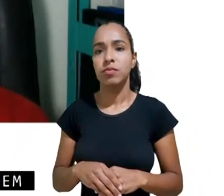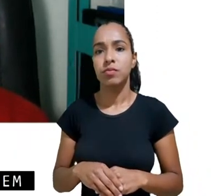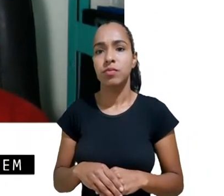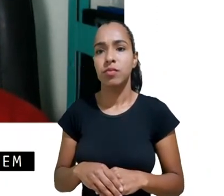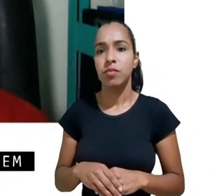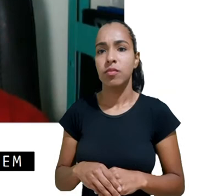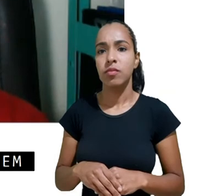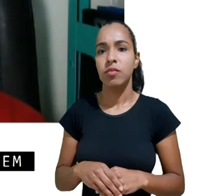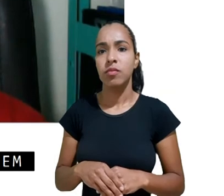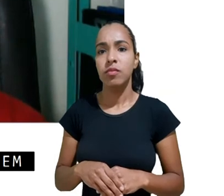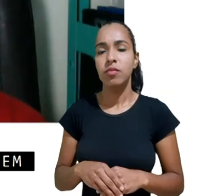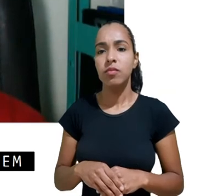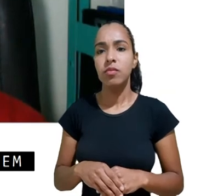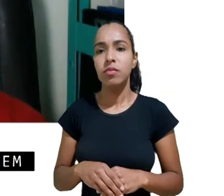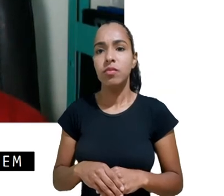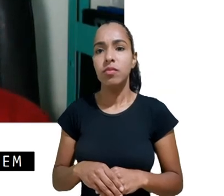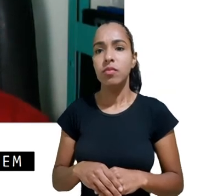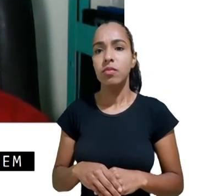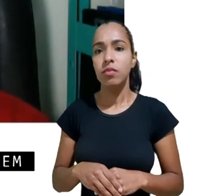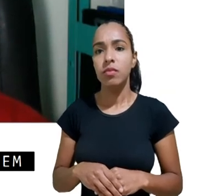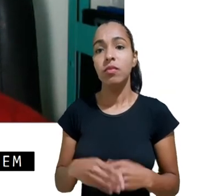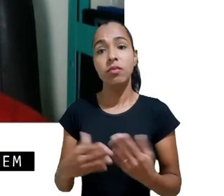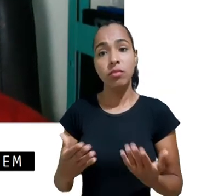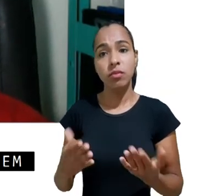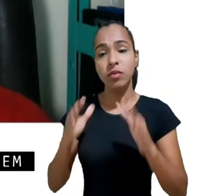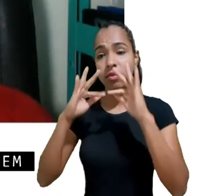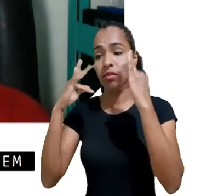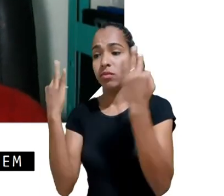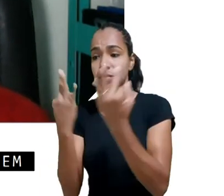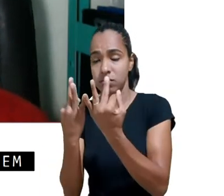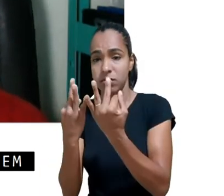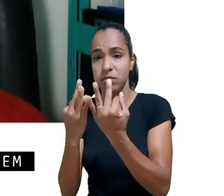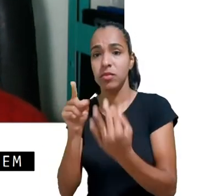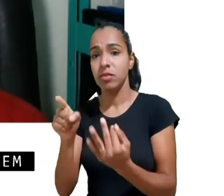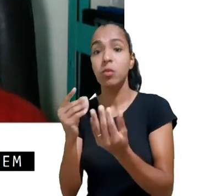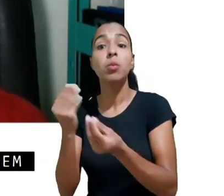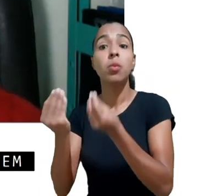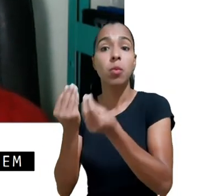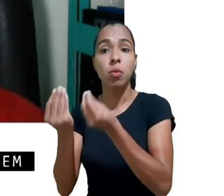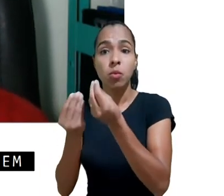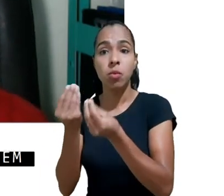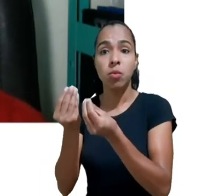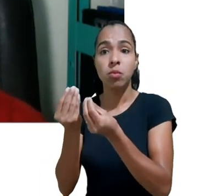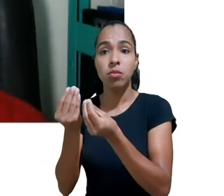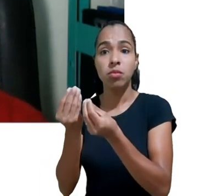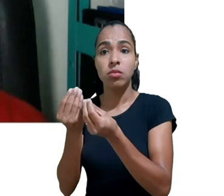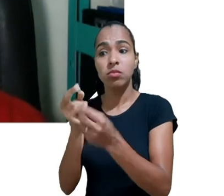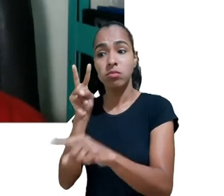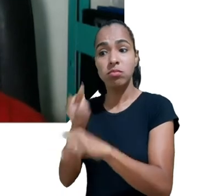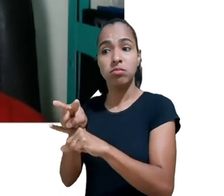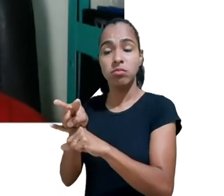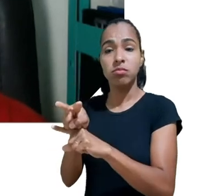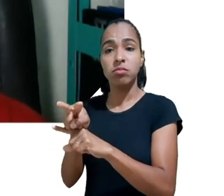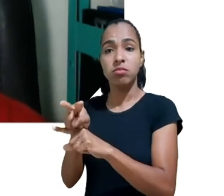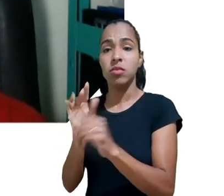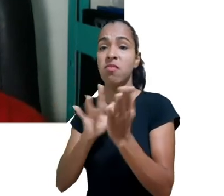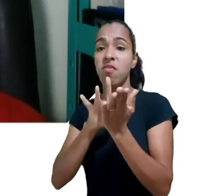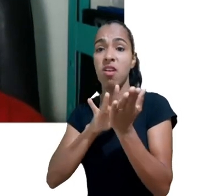a abordagem da família não pode ser nem com vigilância nem com dissimulação mas de participação